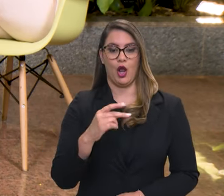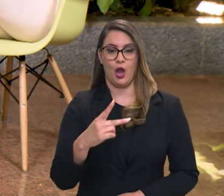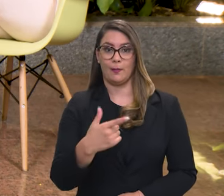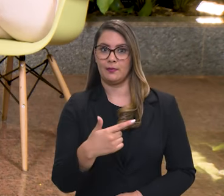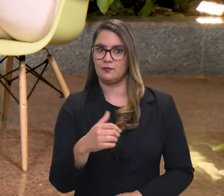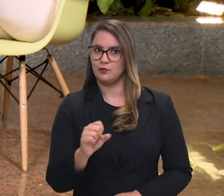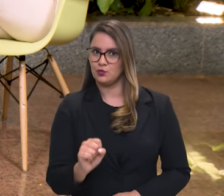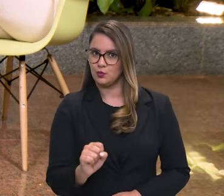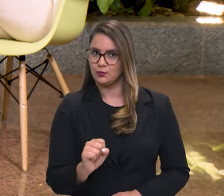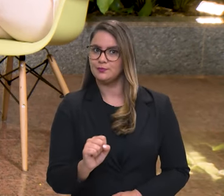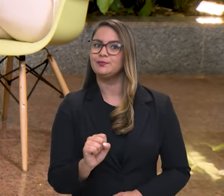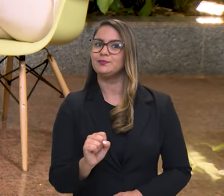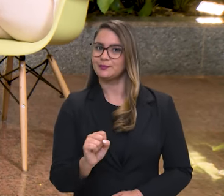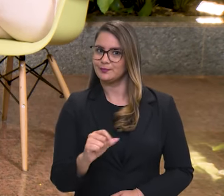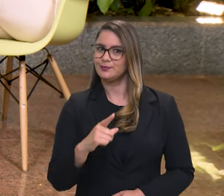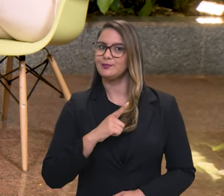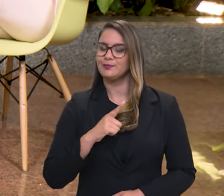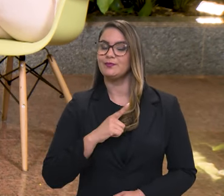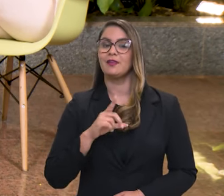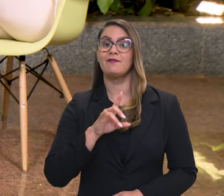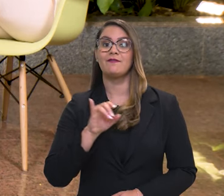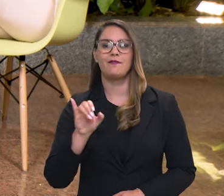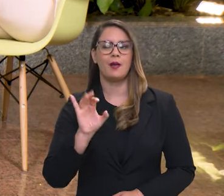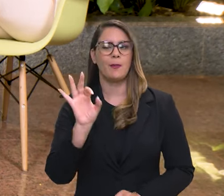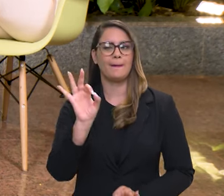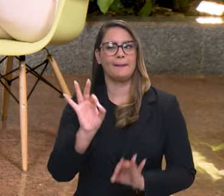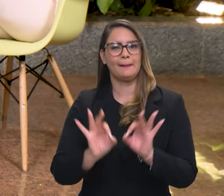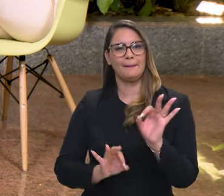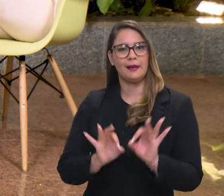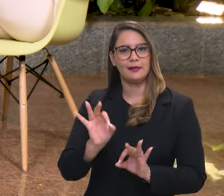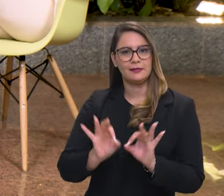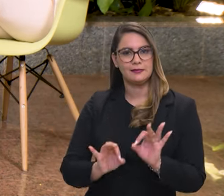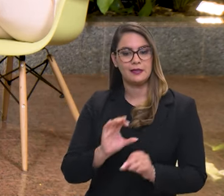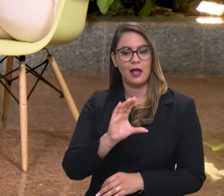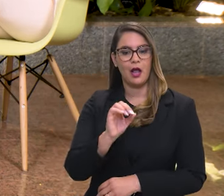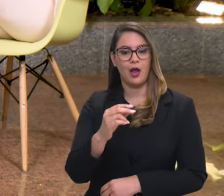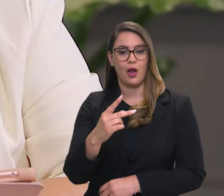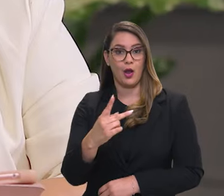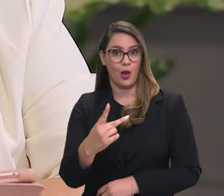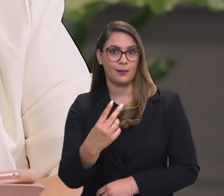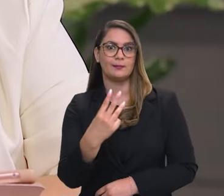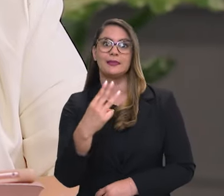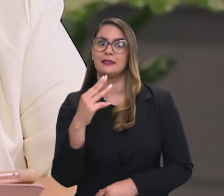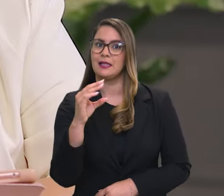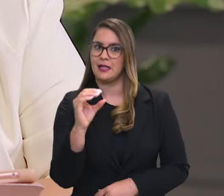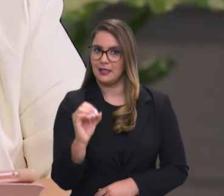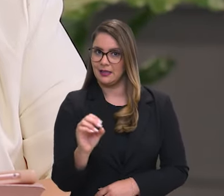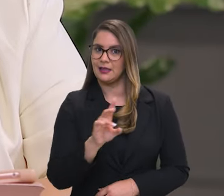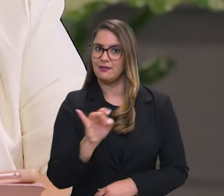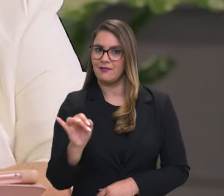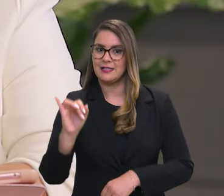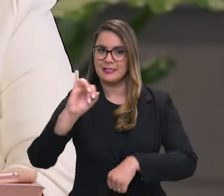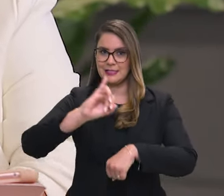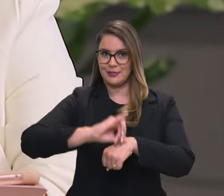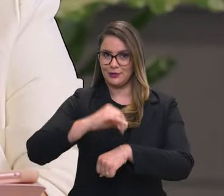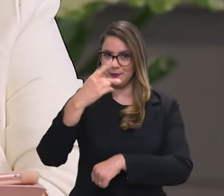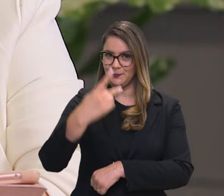COP28. Vai ser uma preparação para a COP30, que a gente vai sediar